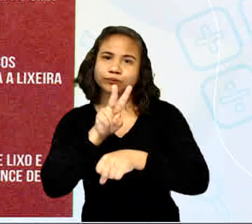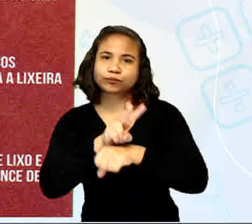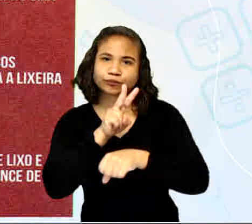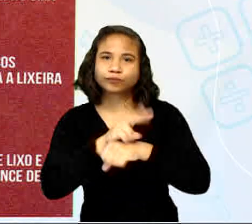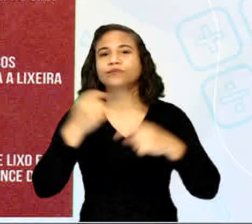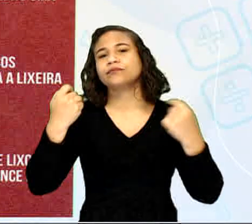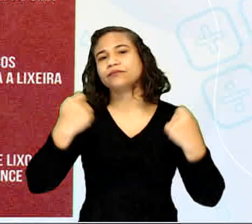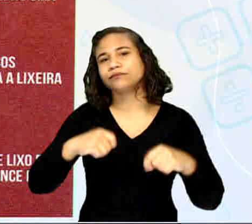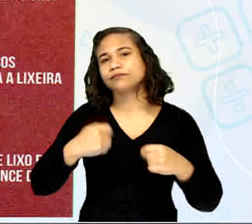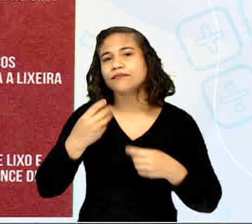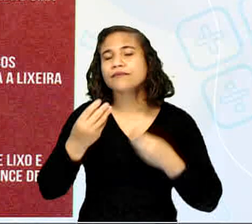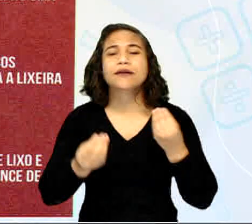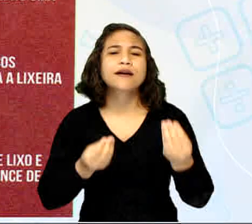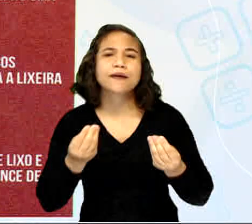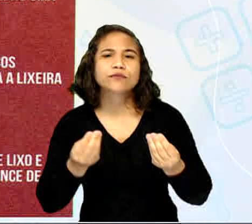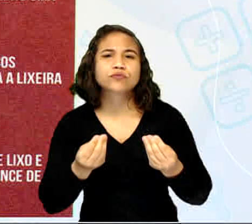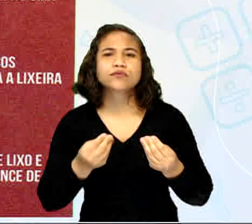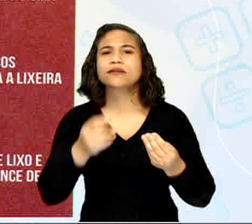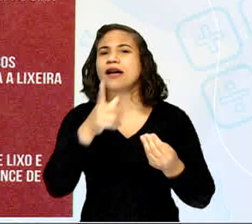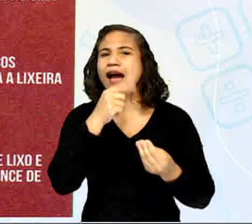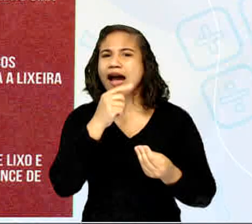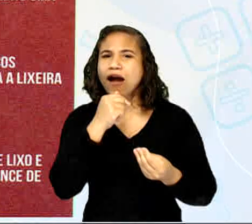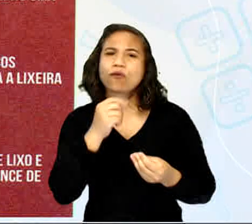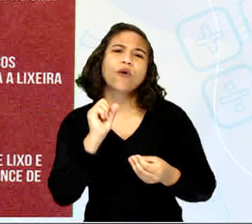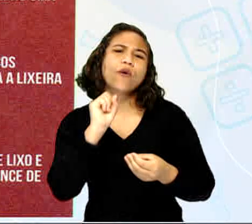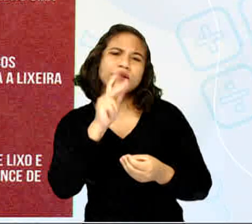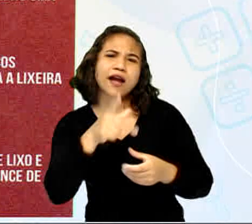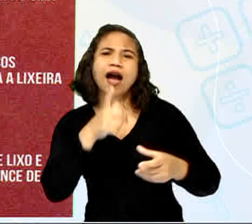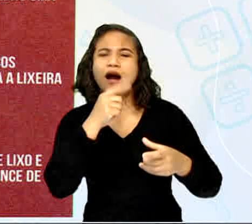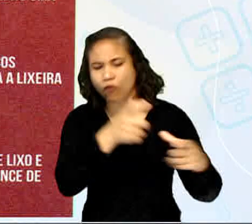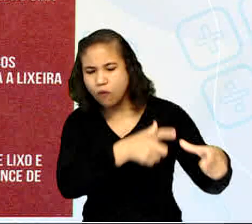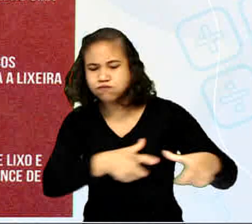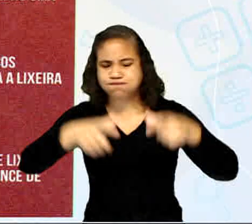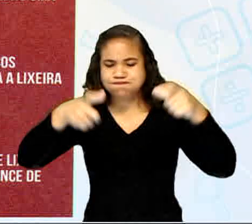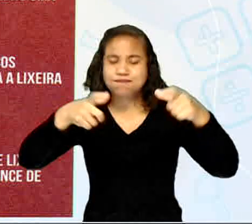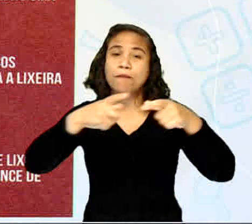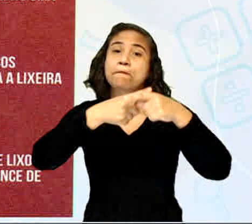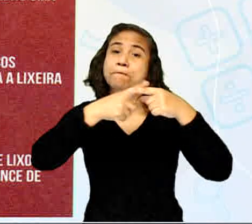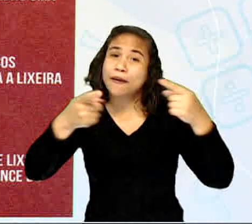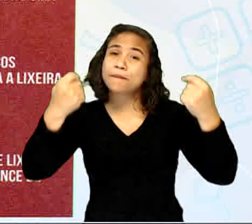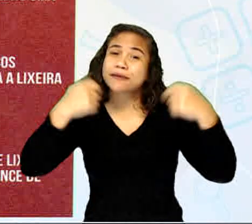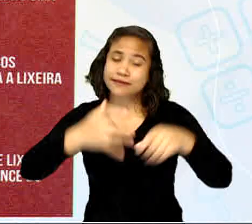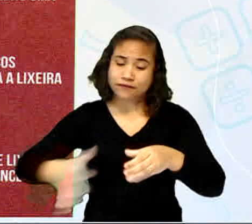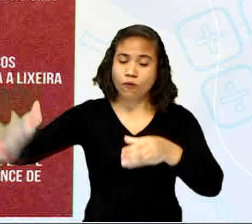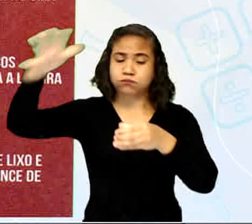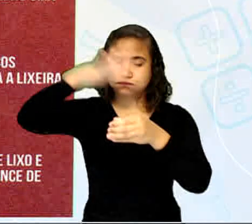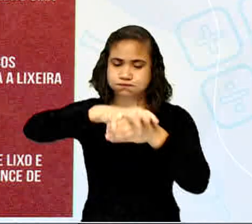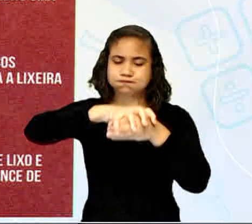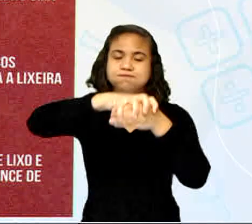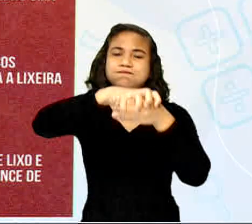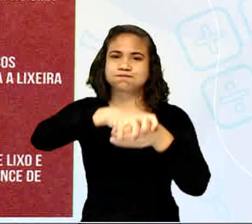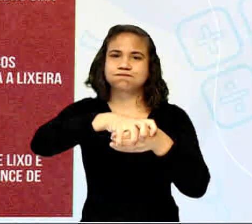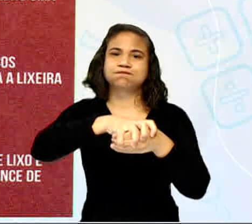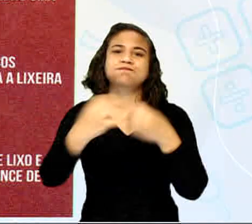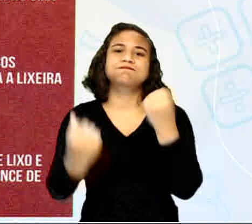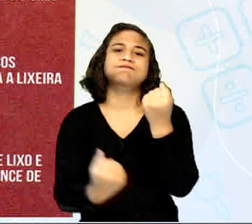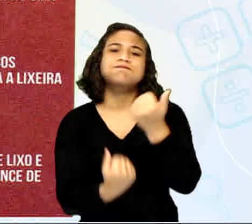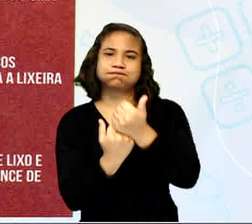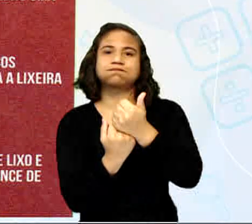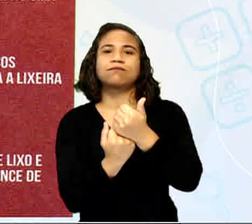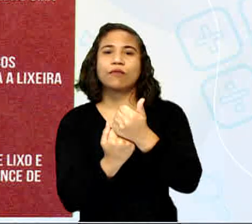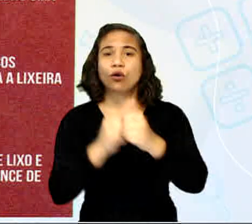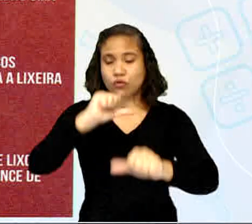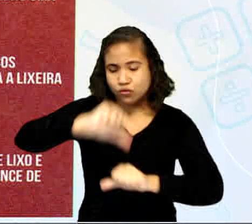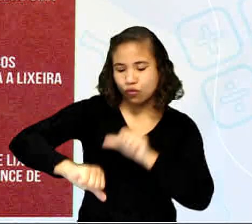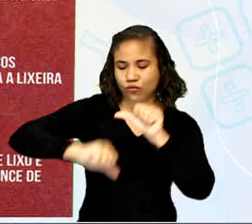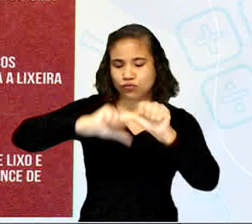juntar água porque precisamos, mas vamos manter eles bem lacrados. Troque a água dos